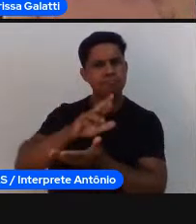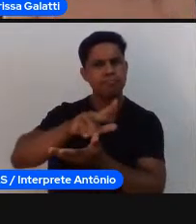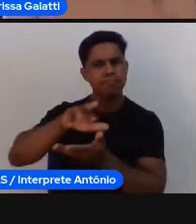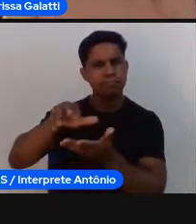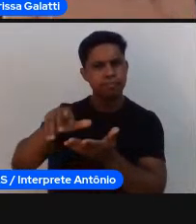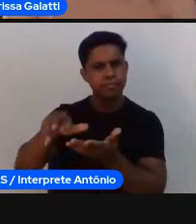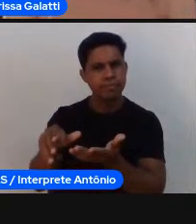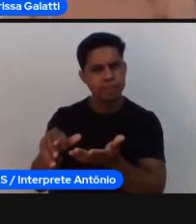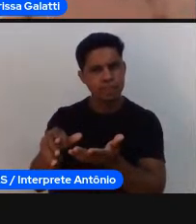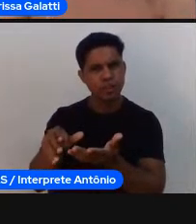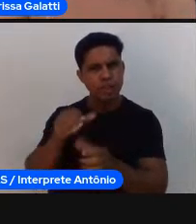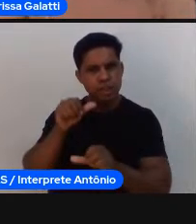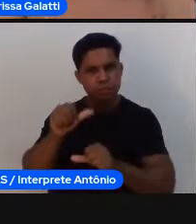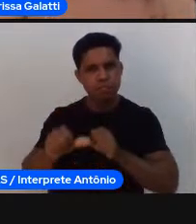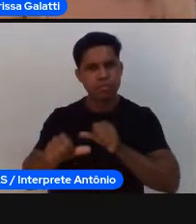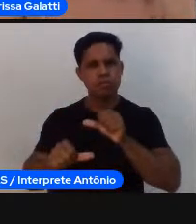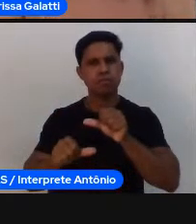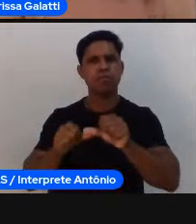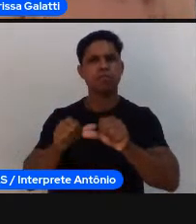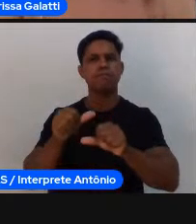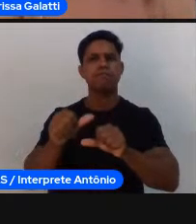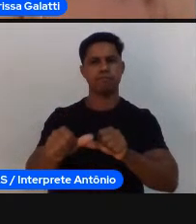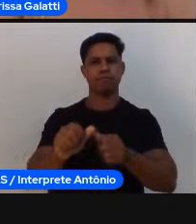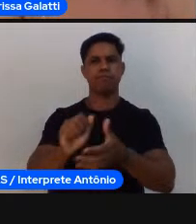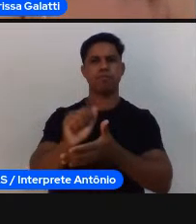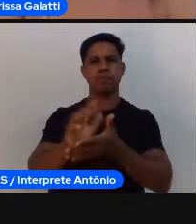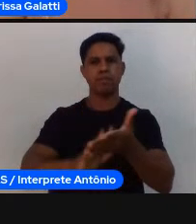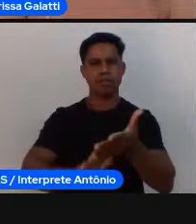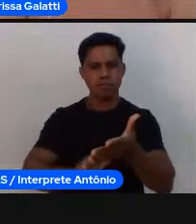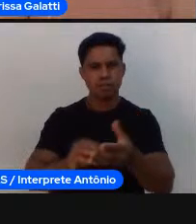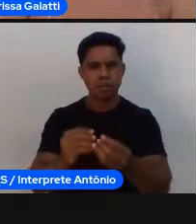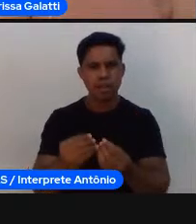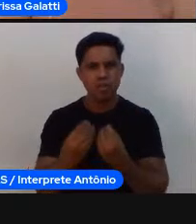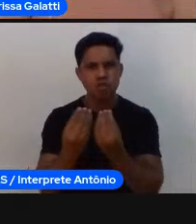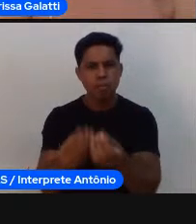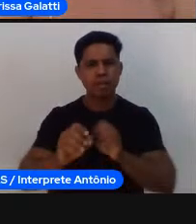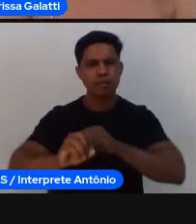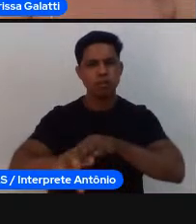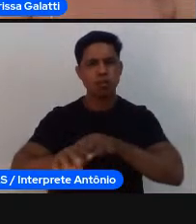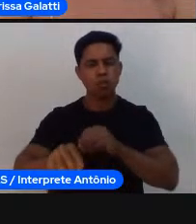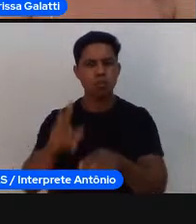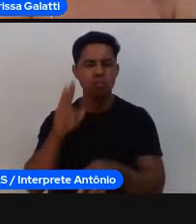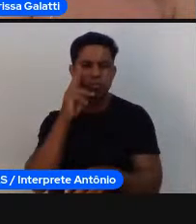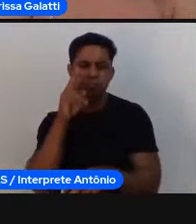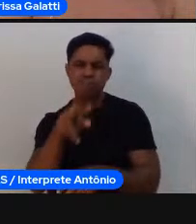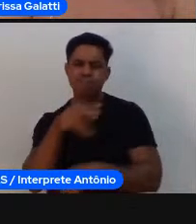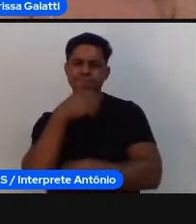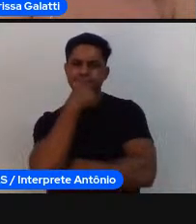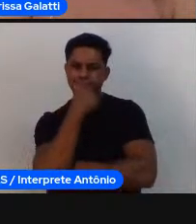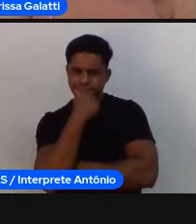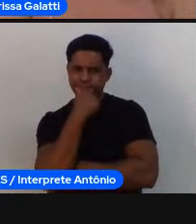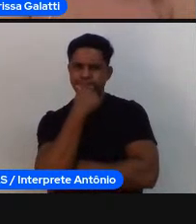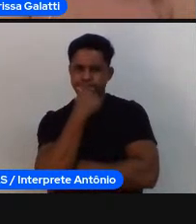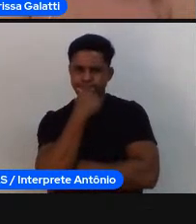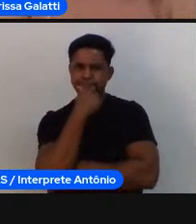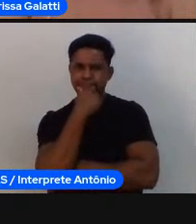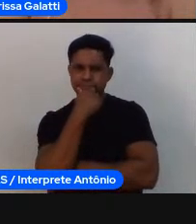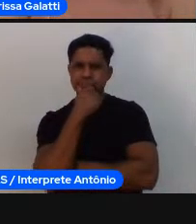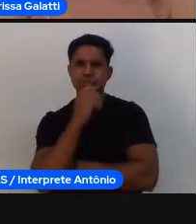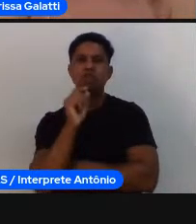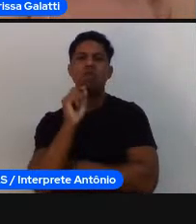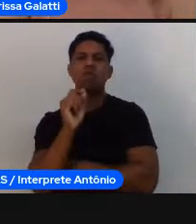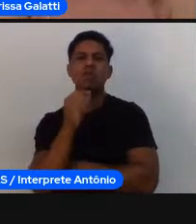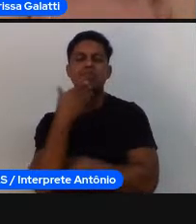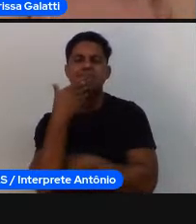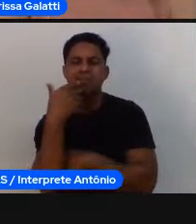aula de maneira intencional eu faço isso na mesma atividade né o que eu tô olhando nessa atividade qual é a competência tático-técnica pro jogo superar o